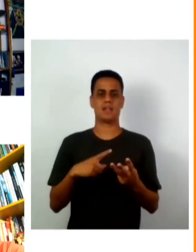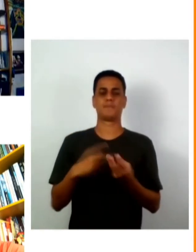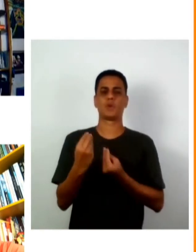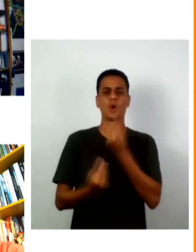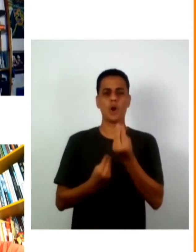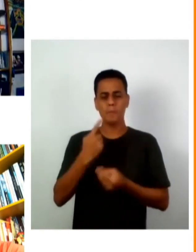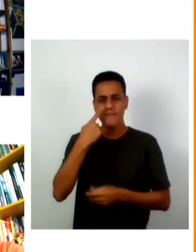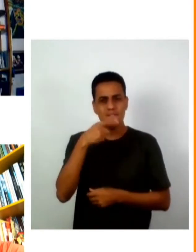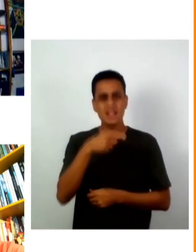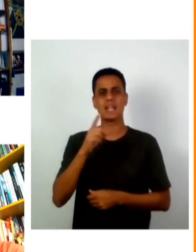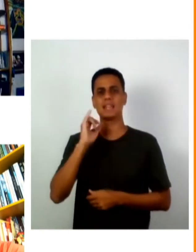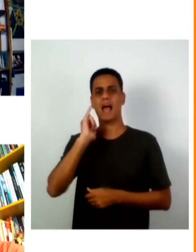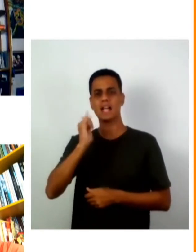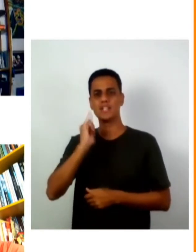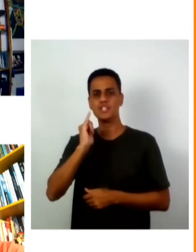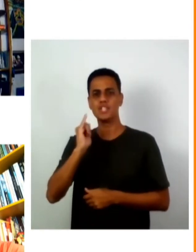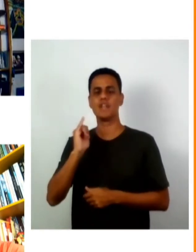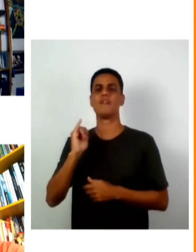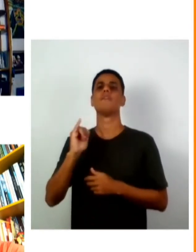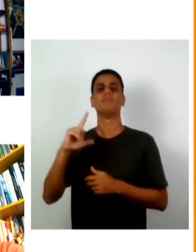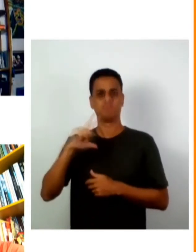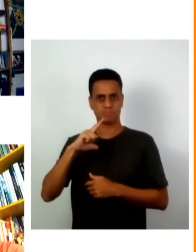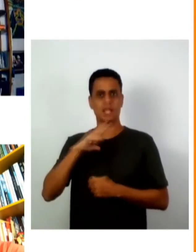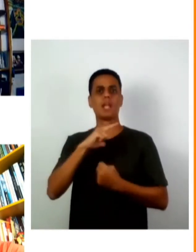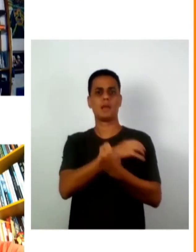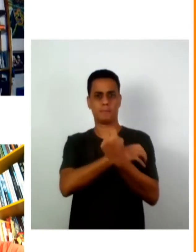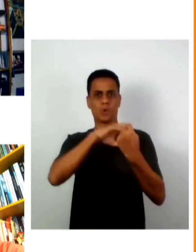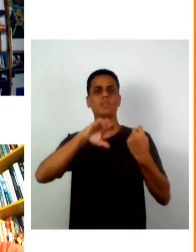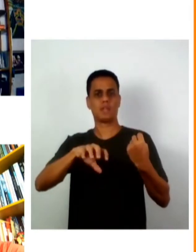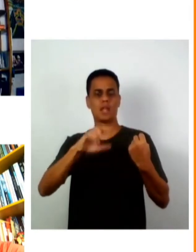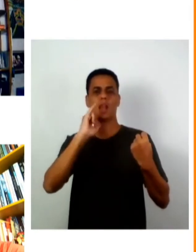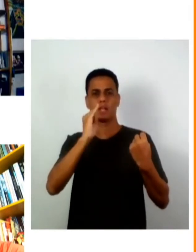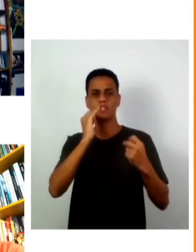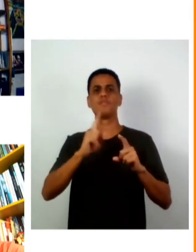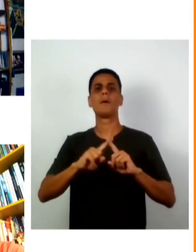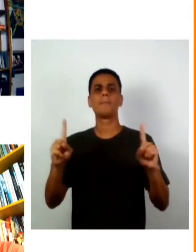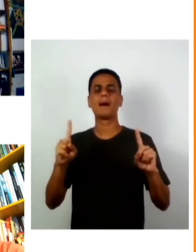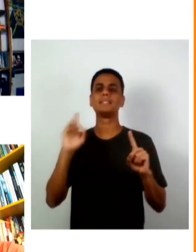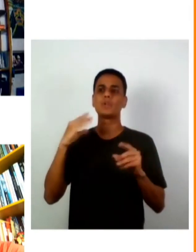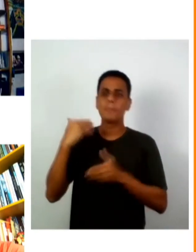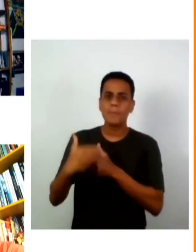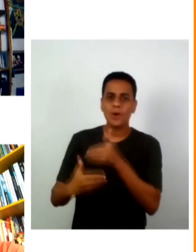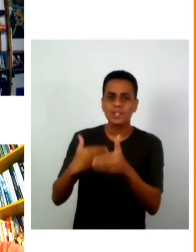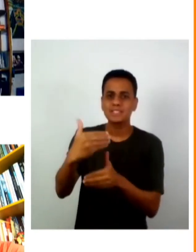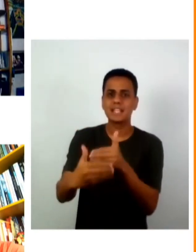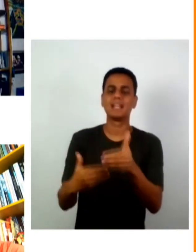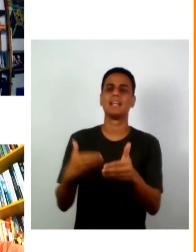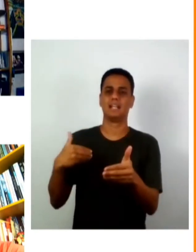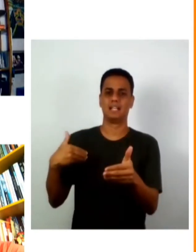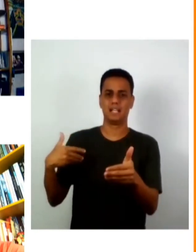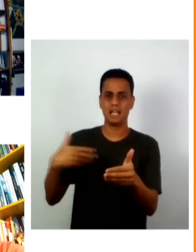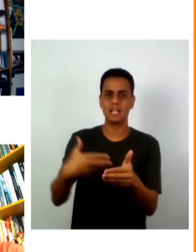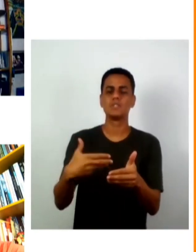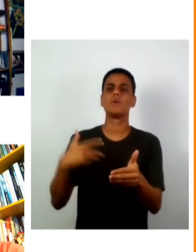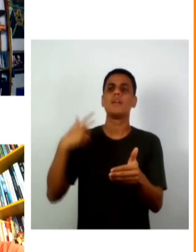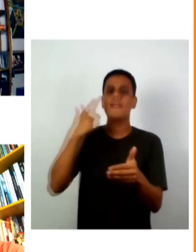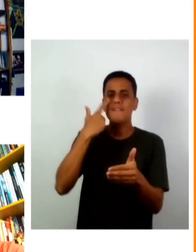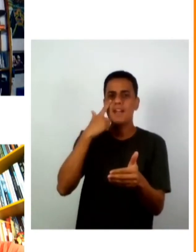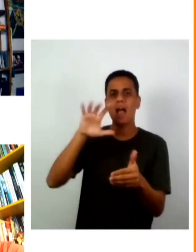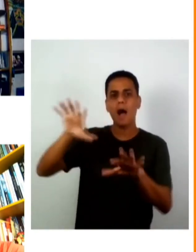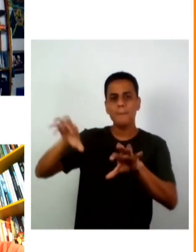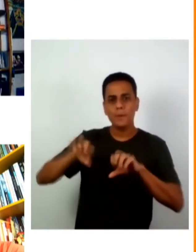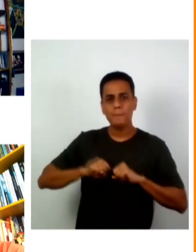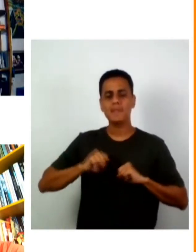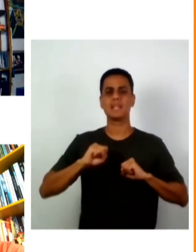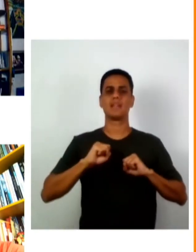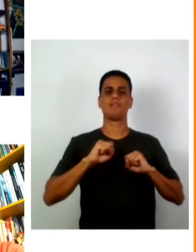não fala só da questão das vulnerabilidades ou de processos de escassez mas como a gente se apropria também dos veículos de comunicação e trata de